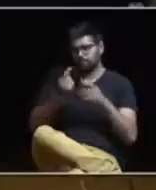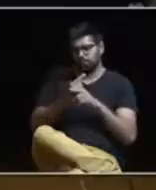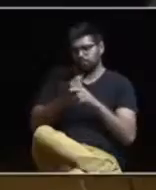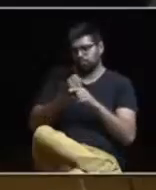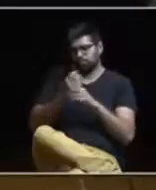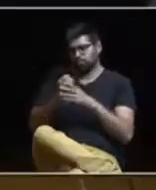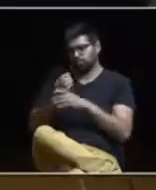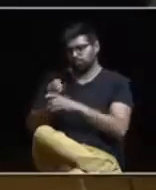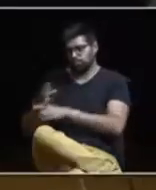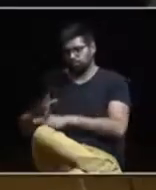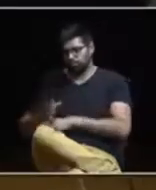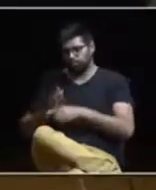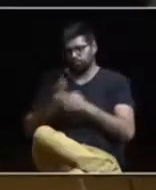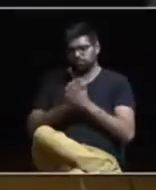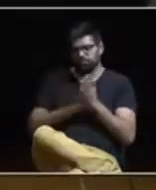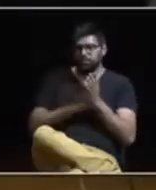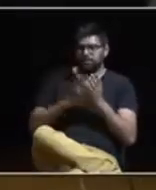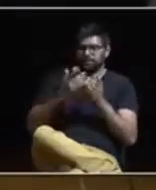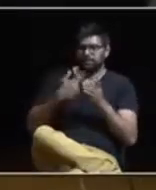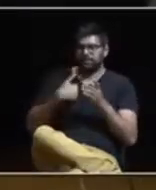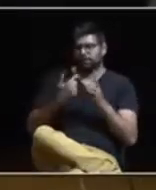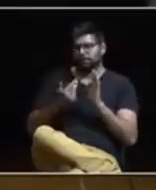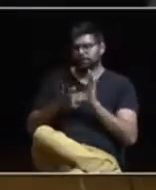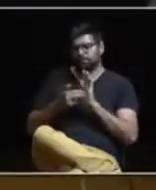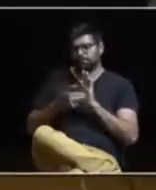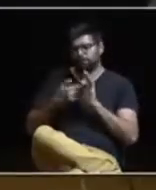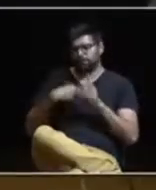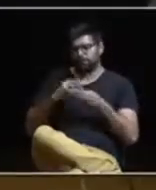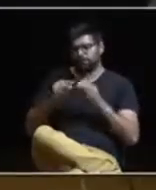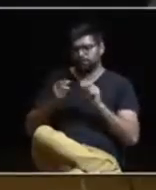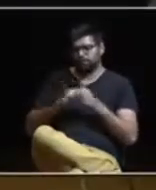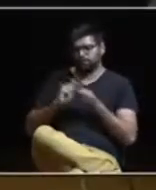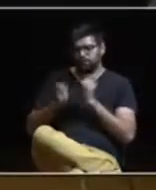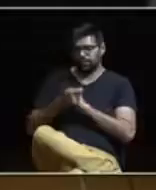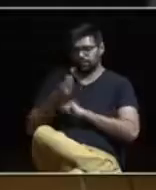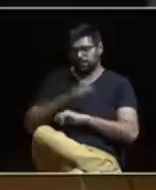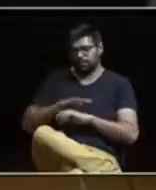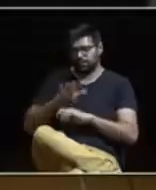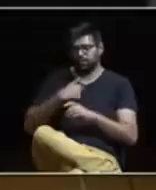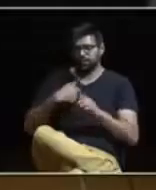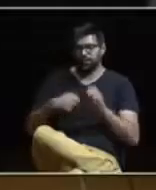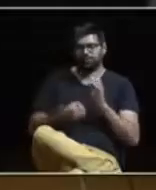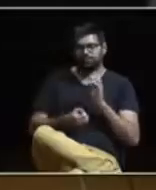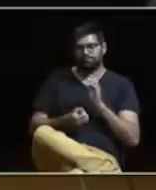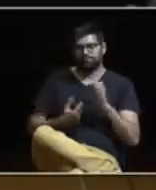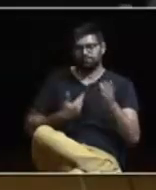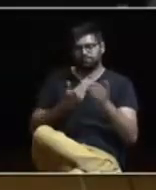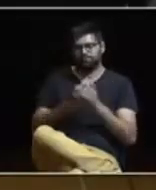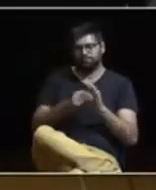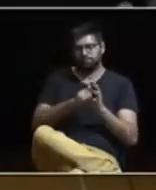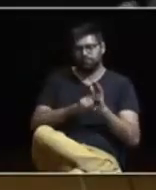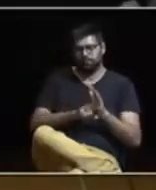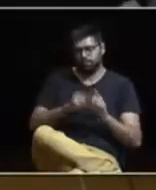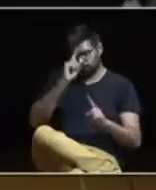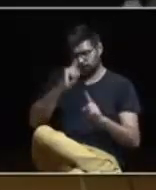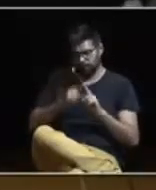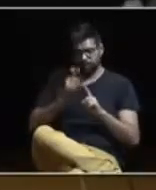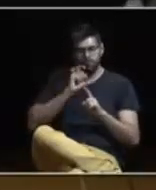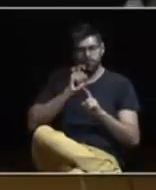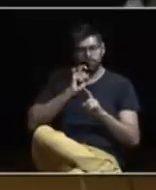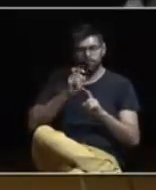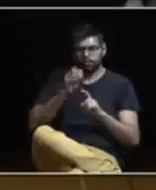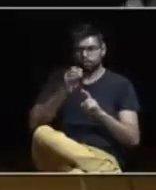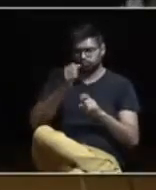esperar que a Câmara tivesse a preocupação de inverter esta situação e apresentasse medidas nesse sentido, procurando salvaguardar as